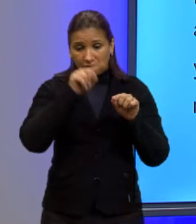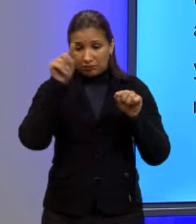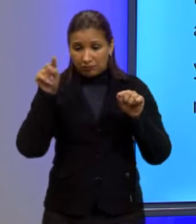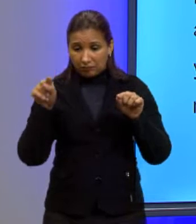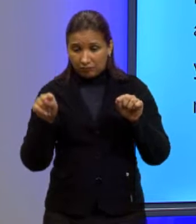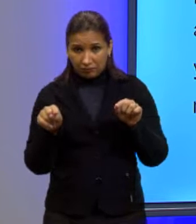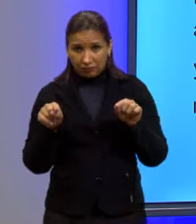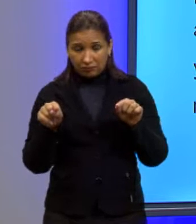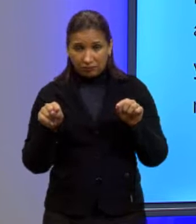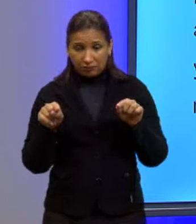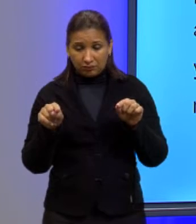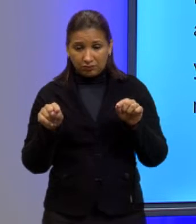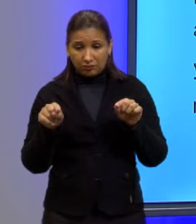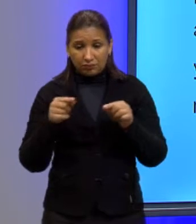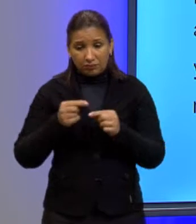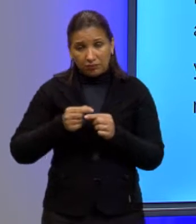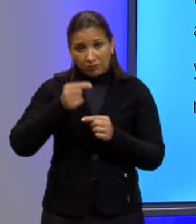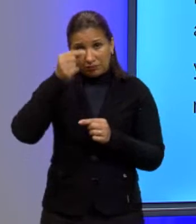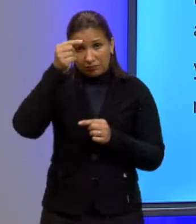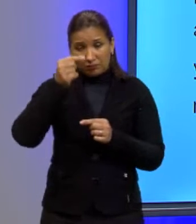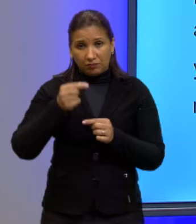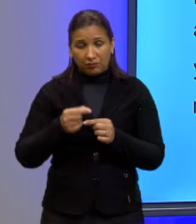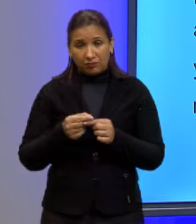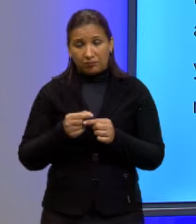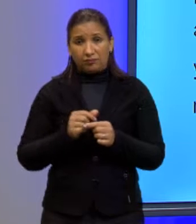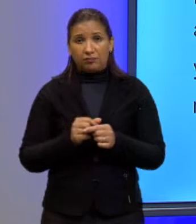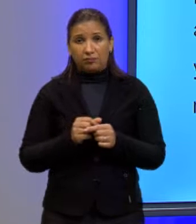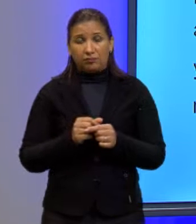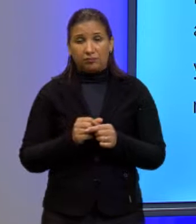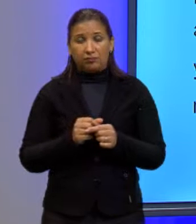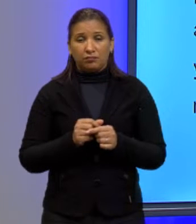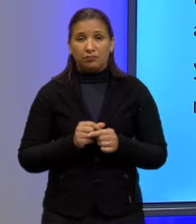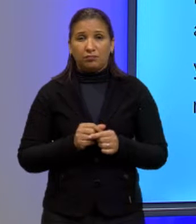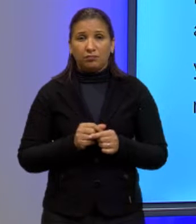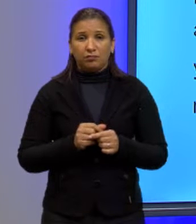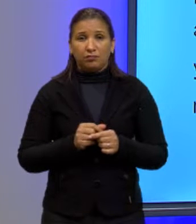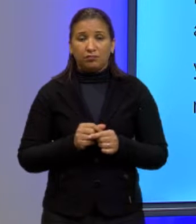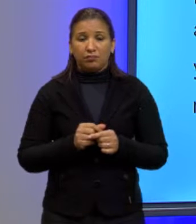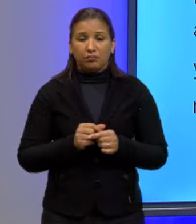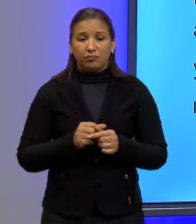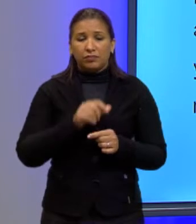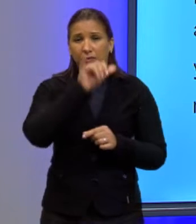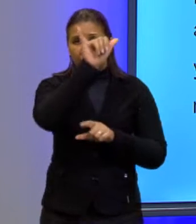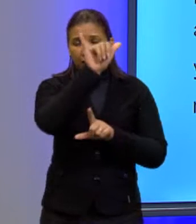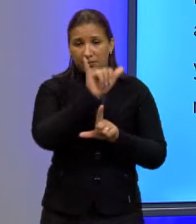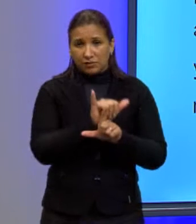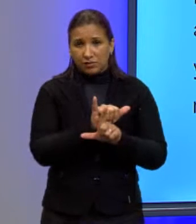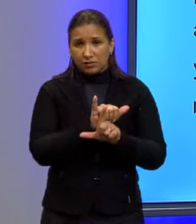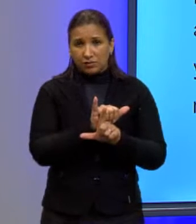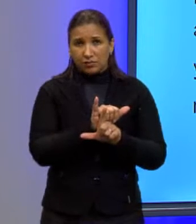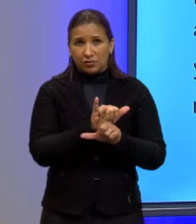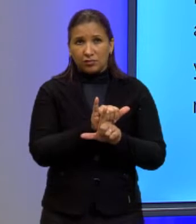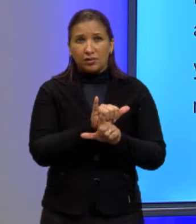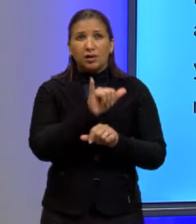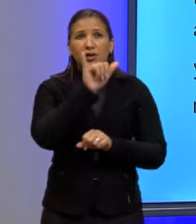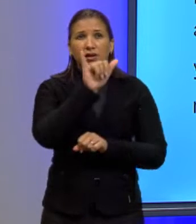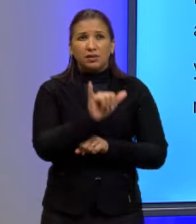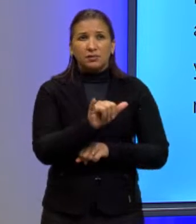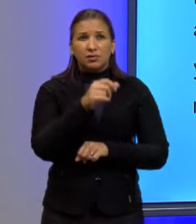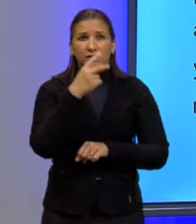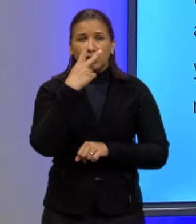vertical, obteve a seguinte equação para a parábola. Y igual a 9 menos X ao quadrado,